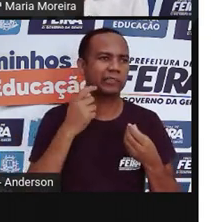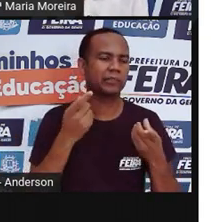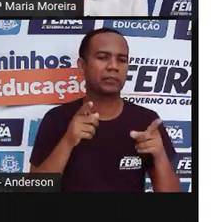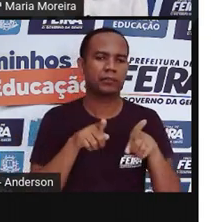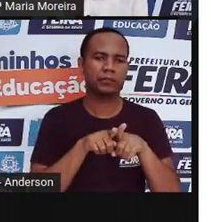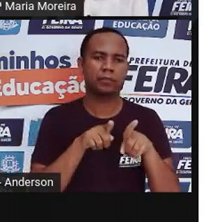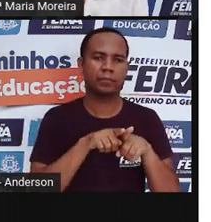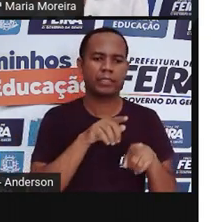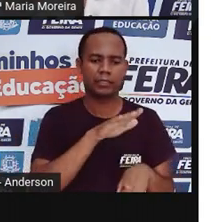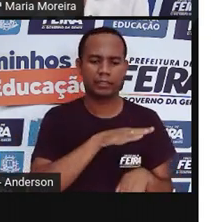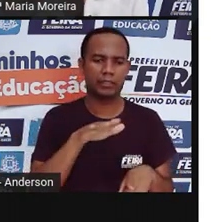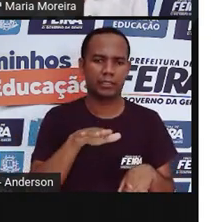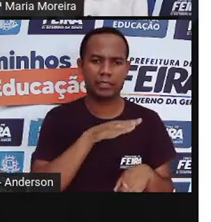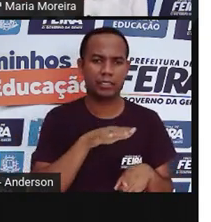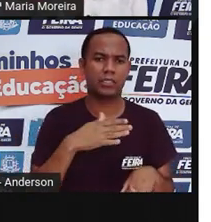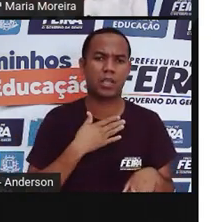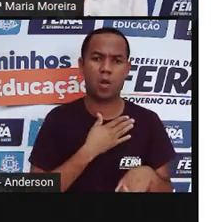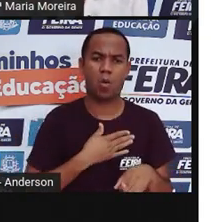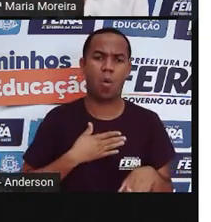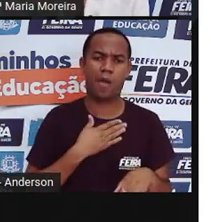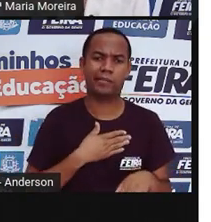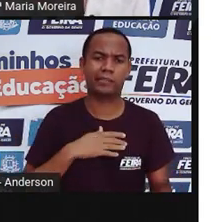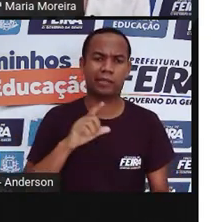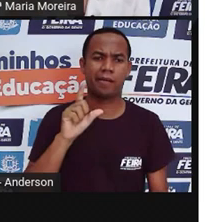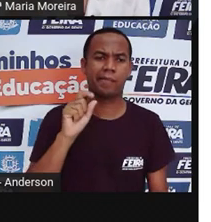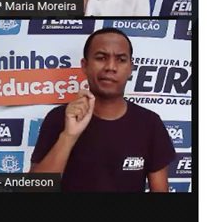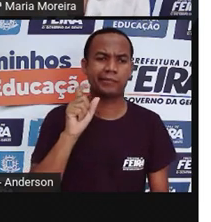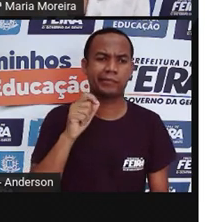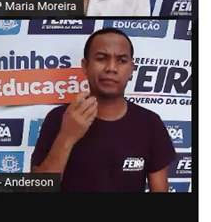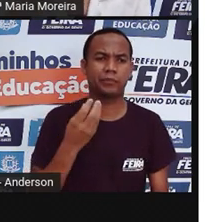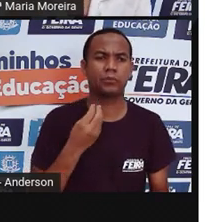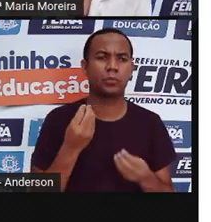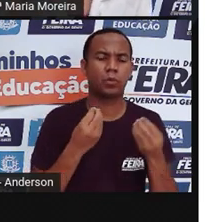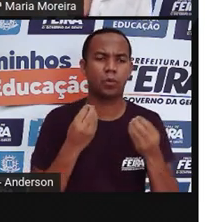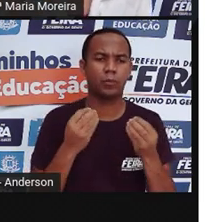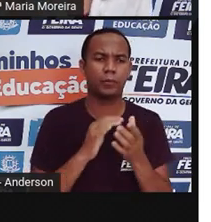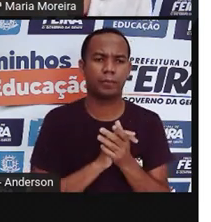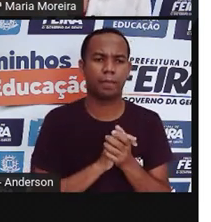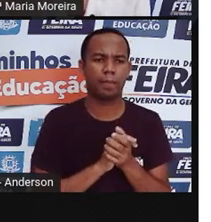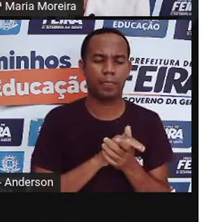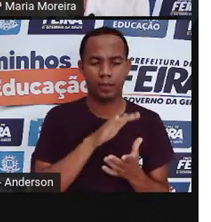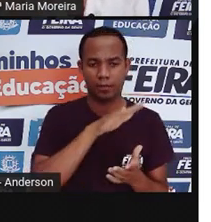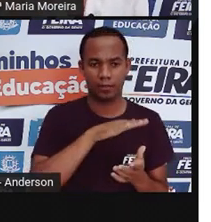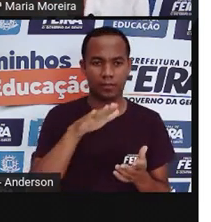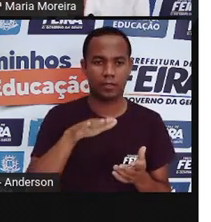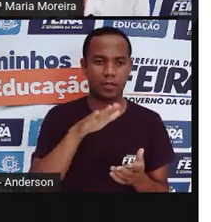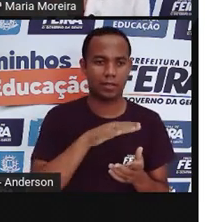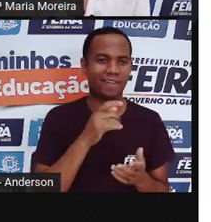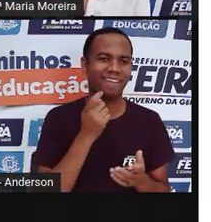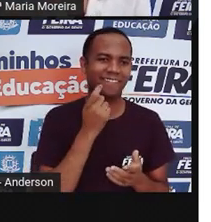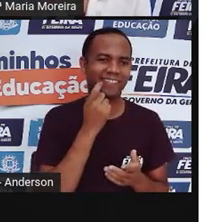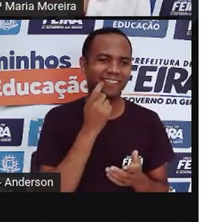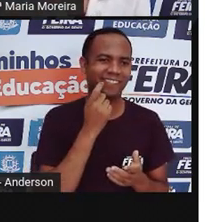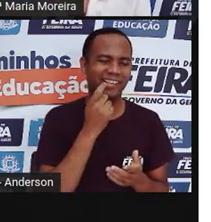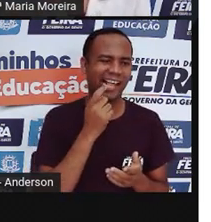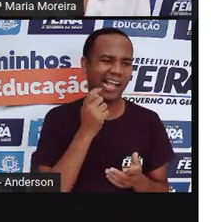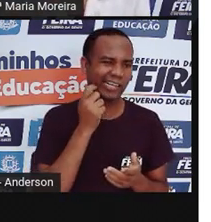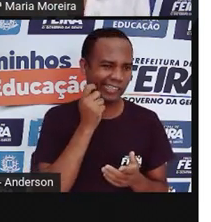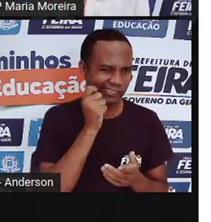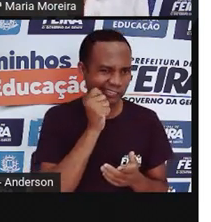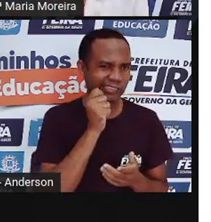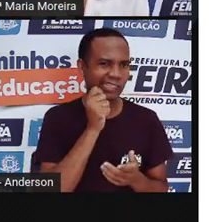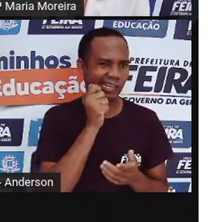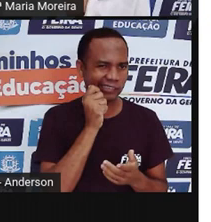crianças fazer uma delícia. Por que o quê? Macio. Por que que é uma delícia? Porque a criança quando tá nascendo lentinho, ela vai morder